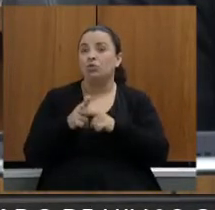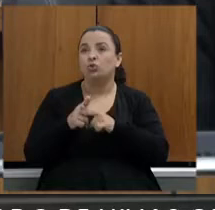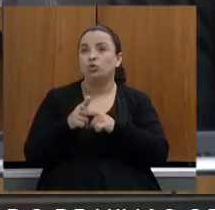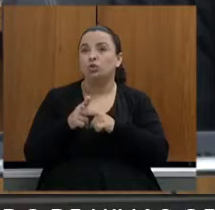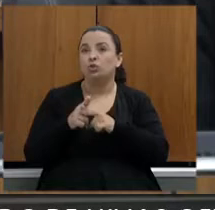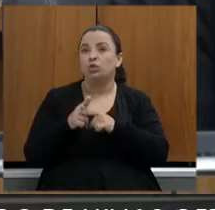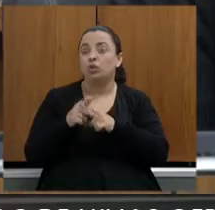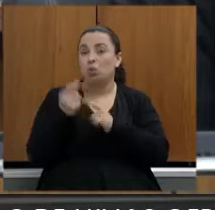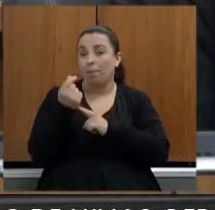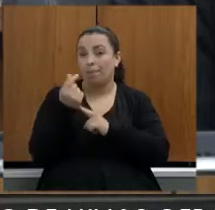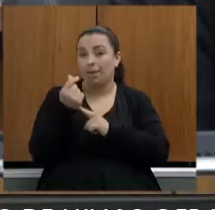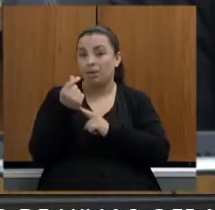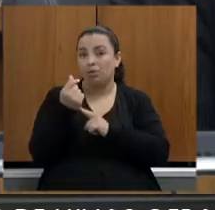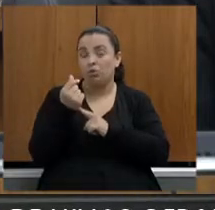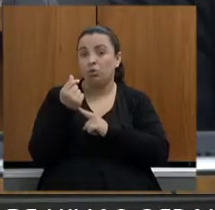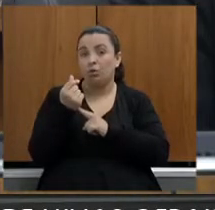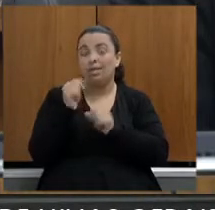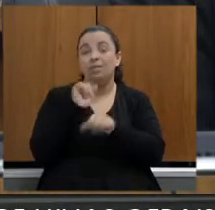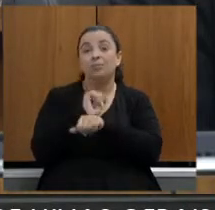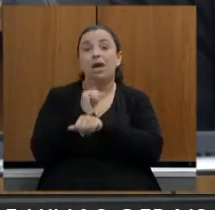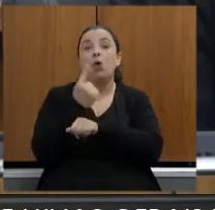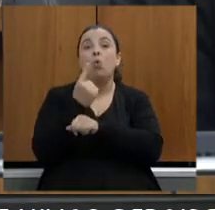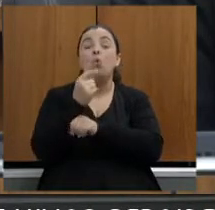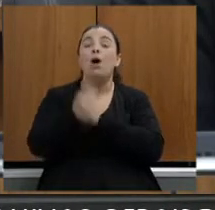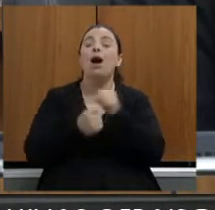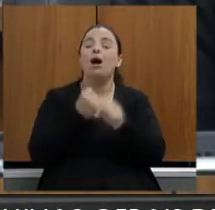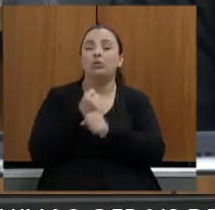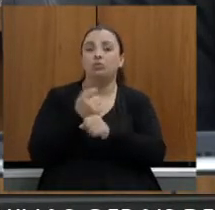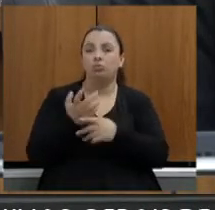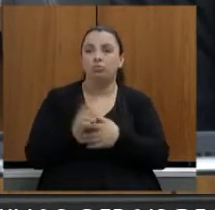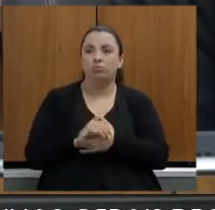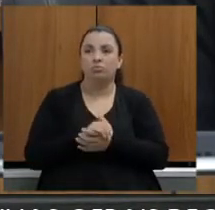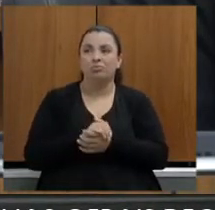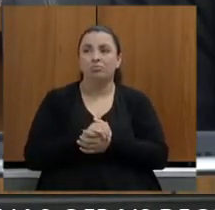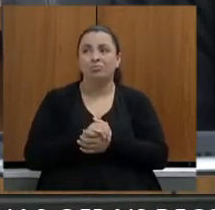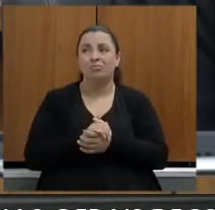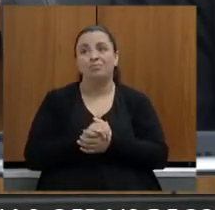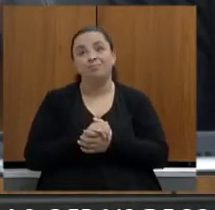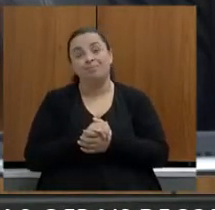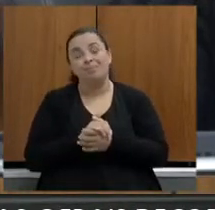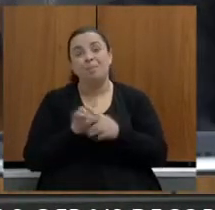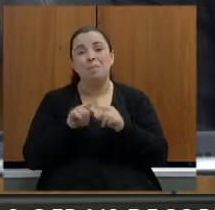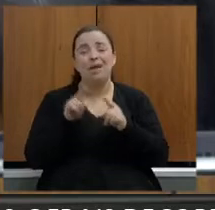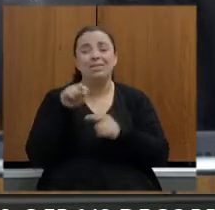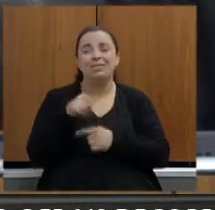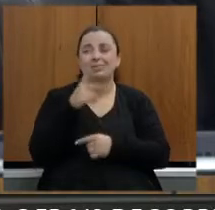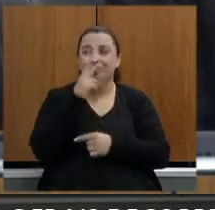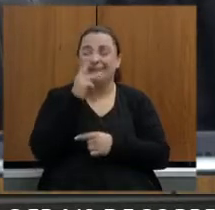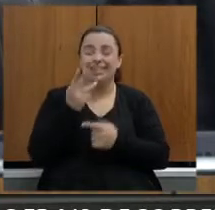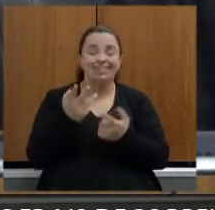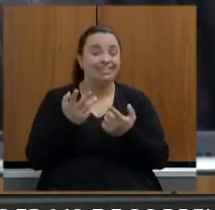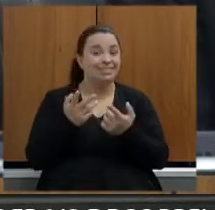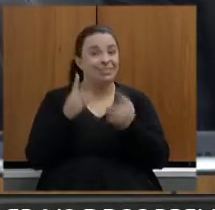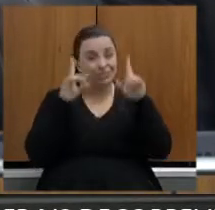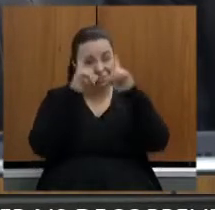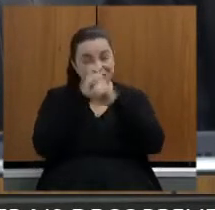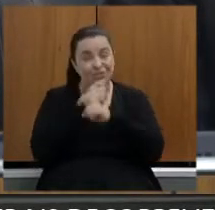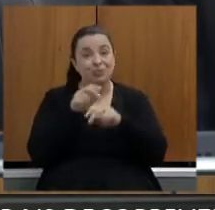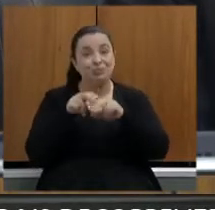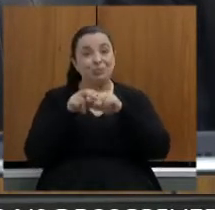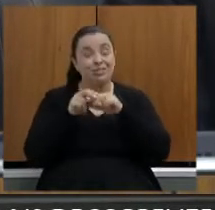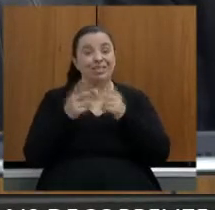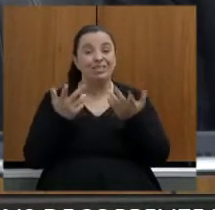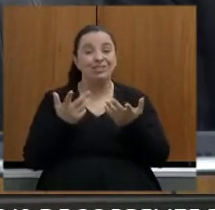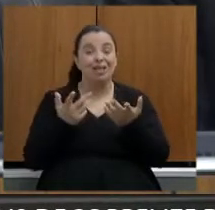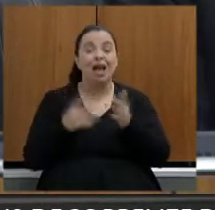o que é polêmico porque a lei do real estabeleceu justamente como uma forma de segurar